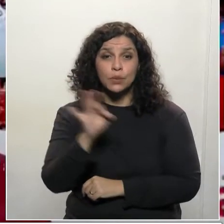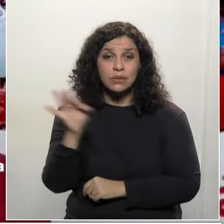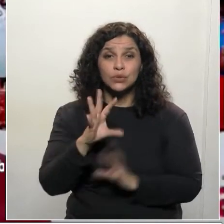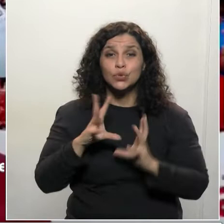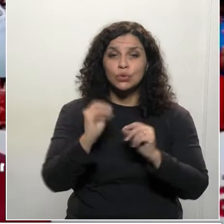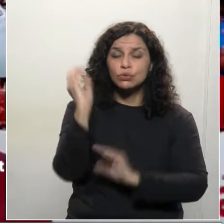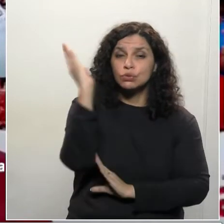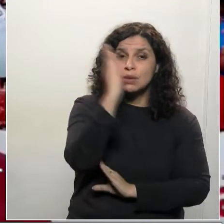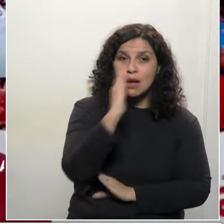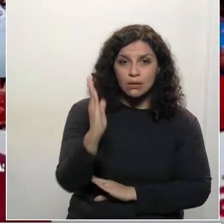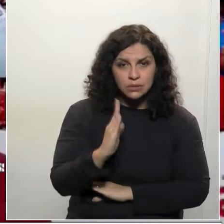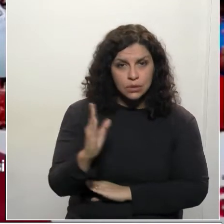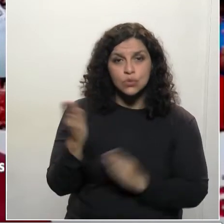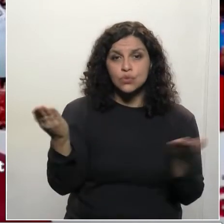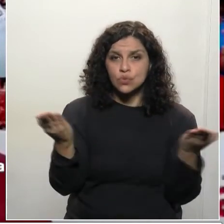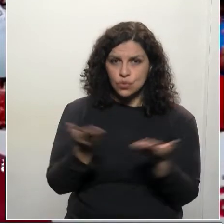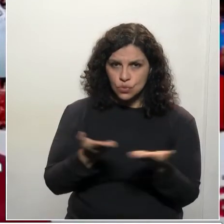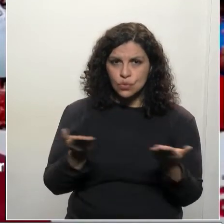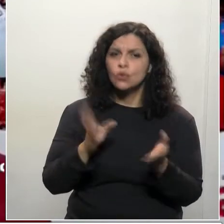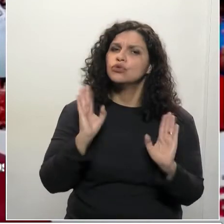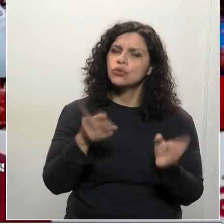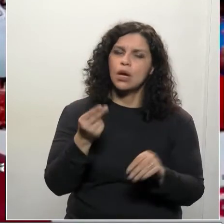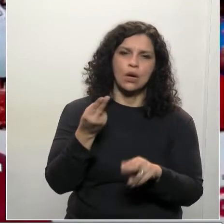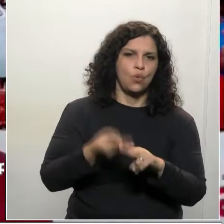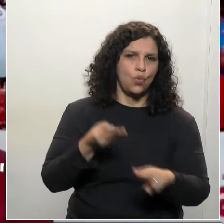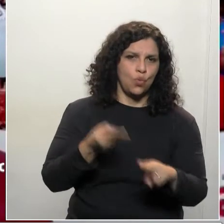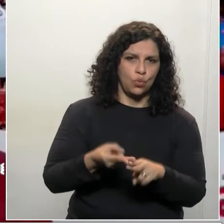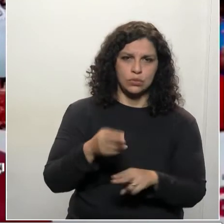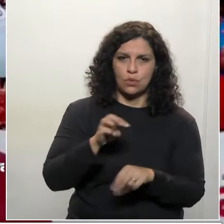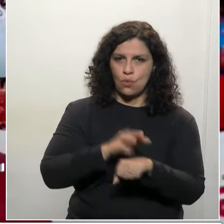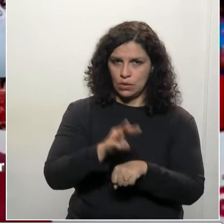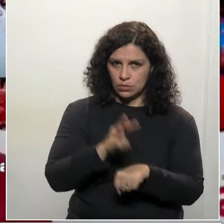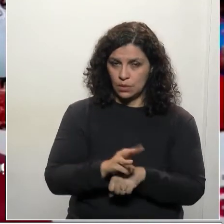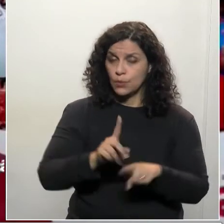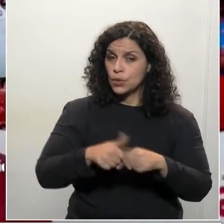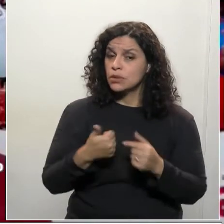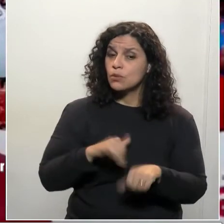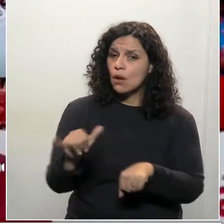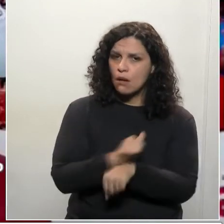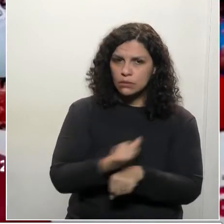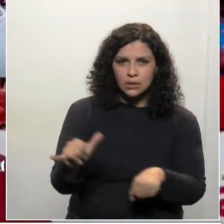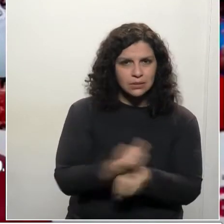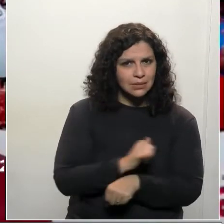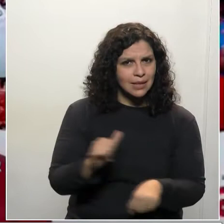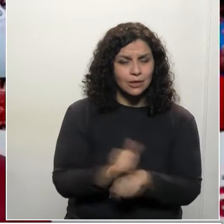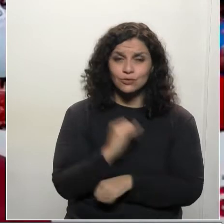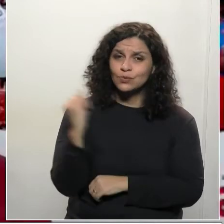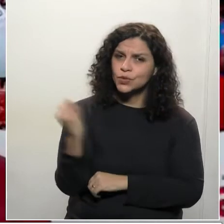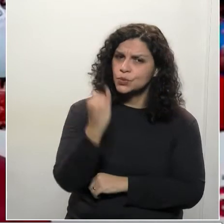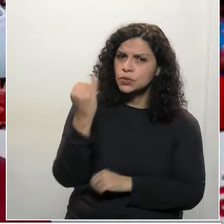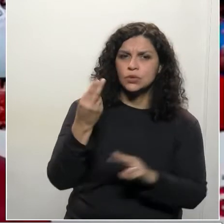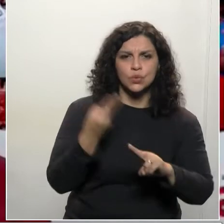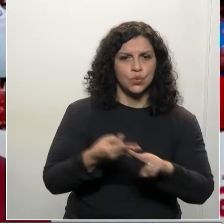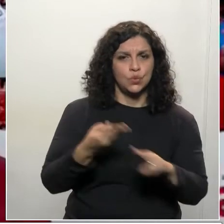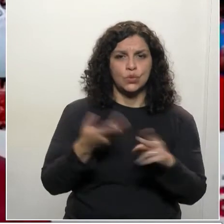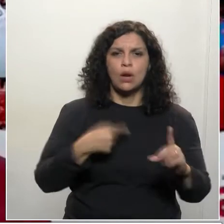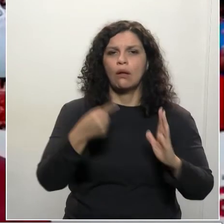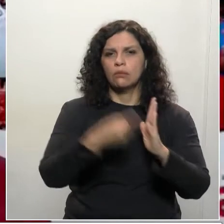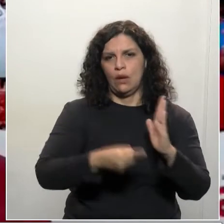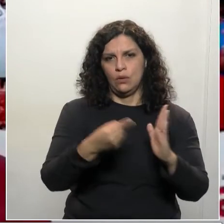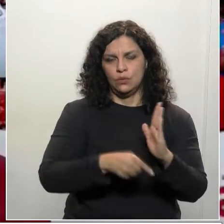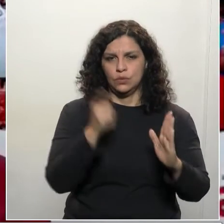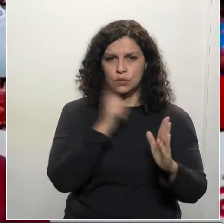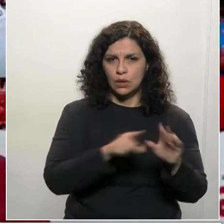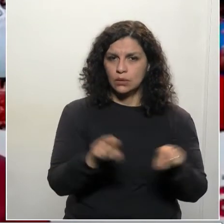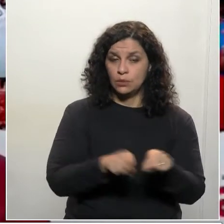dos brasileiros hoje possuem o WhatsApp. Então, é uma das ferramentas muito importantes para fazer essa denúncia.